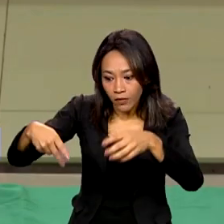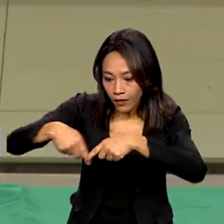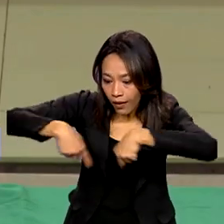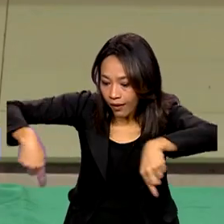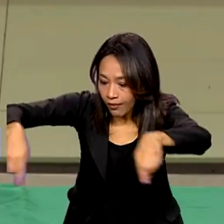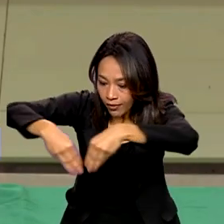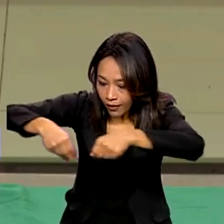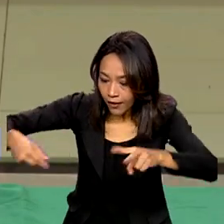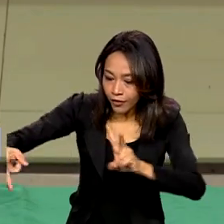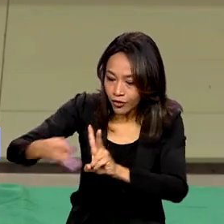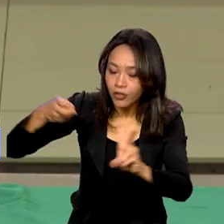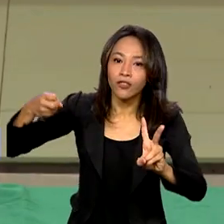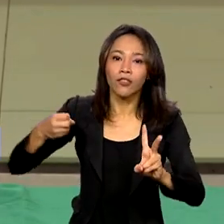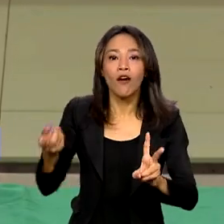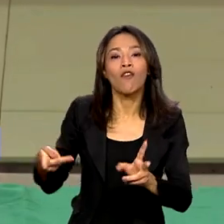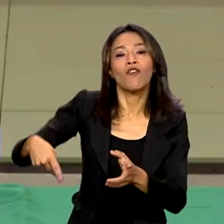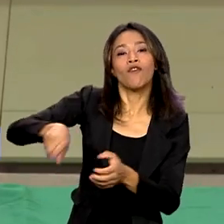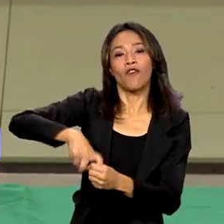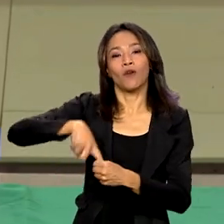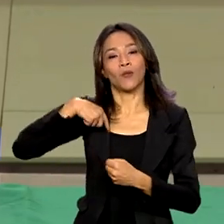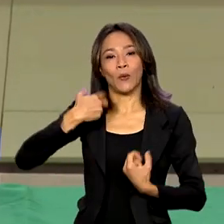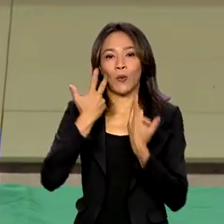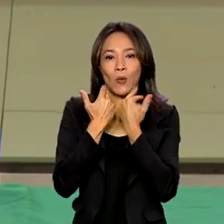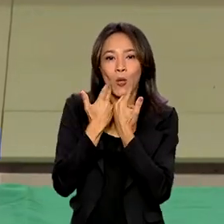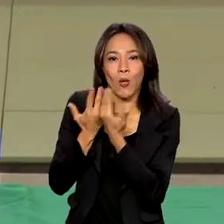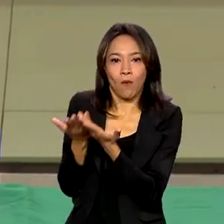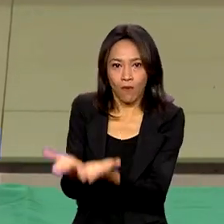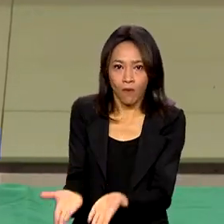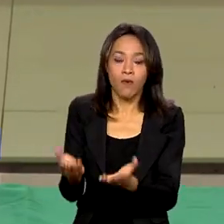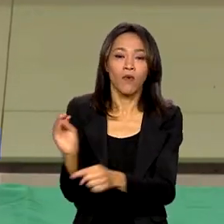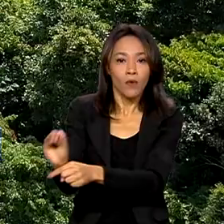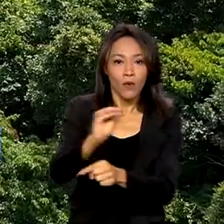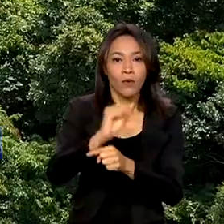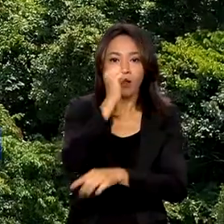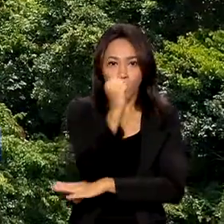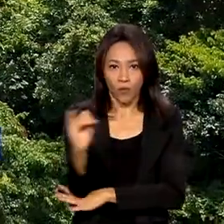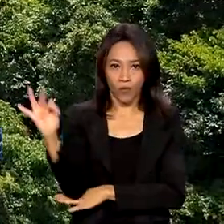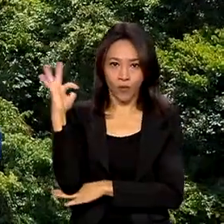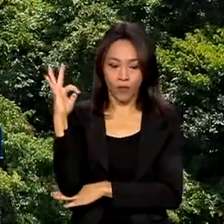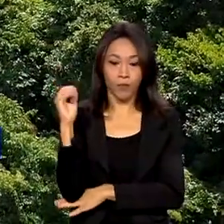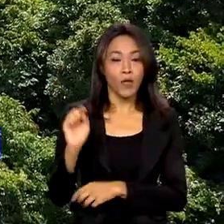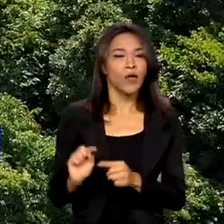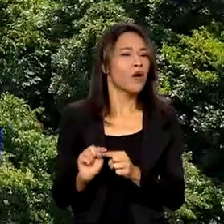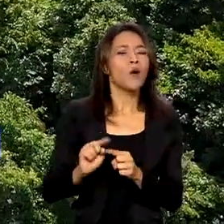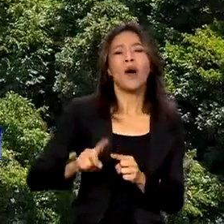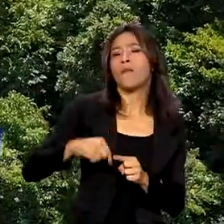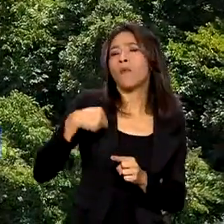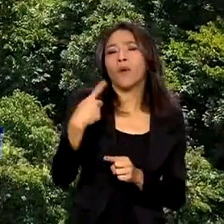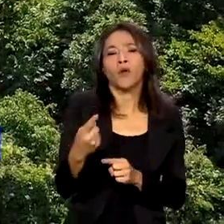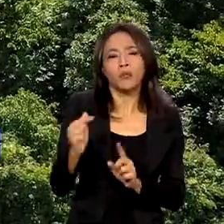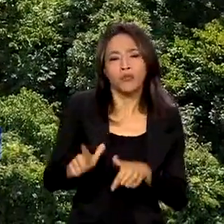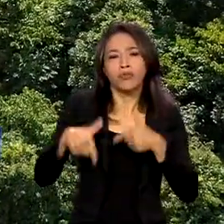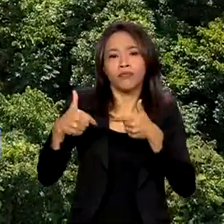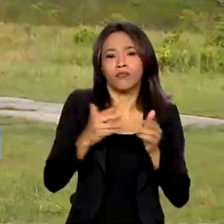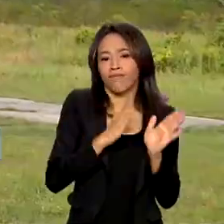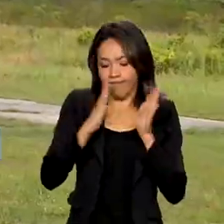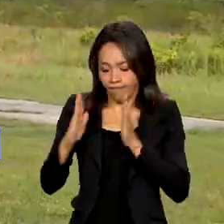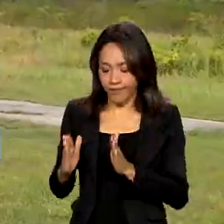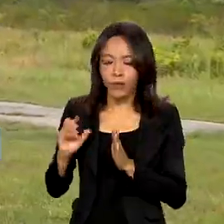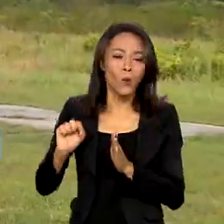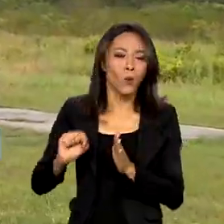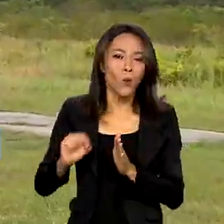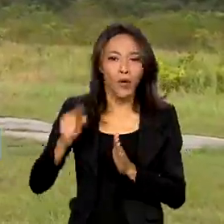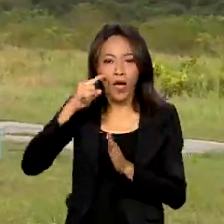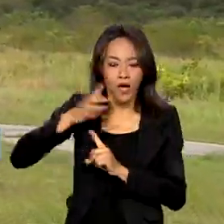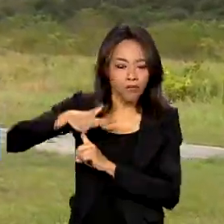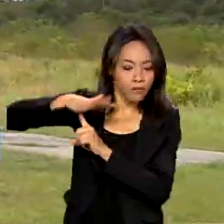volta à normalidade e a preservação do meio ambiente. A próxima etapa da Operação Ágata visa intensificar o controle